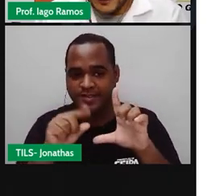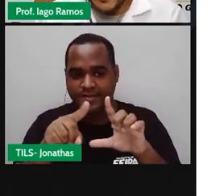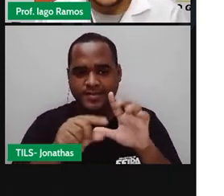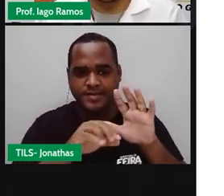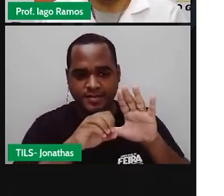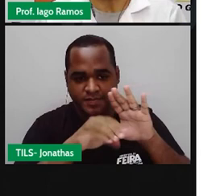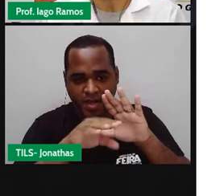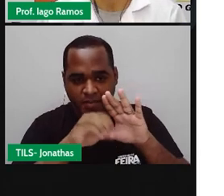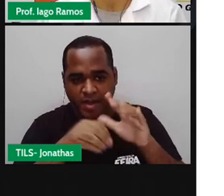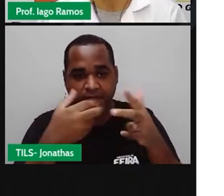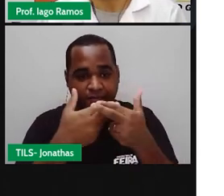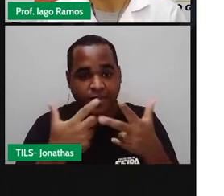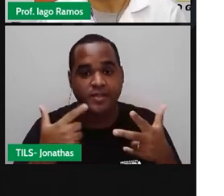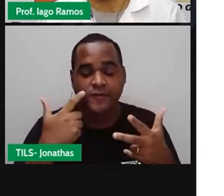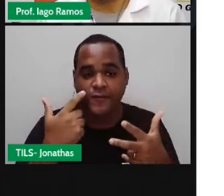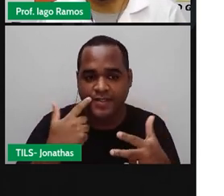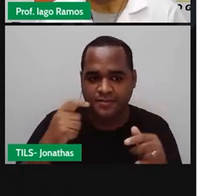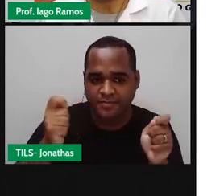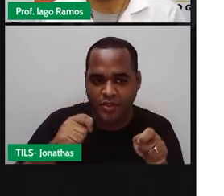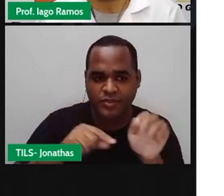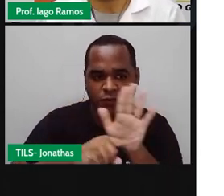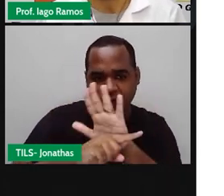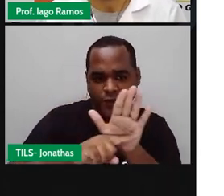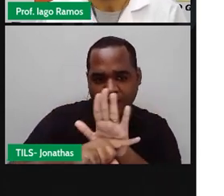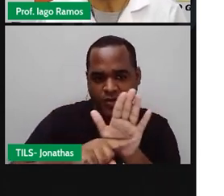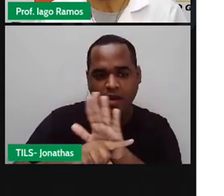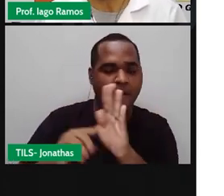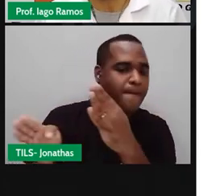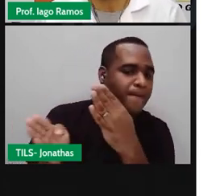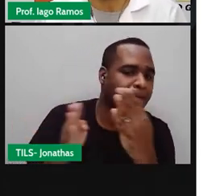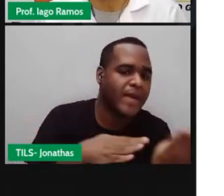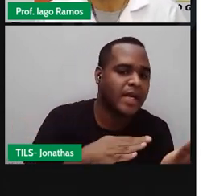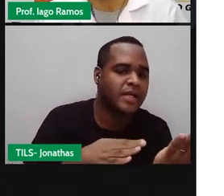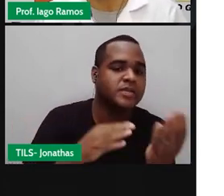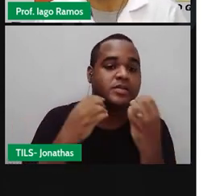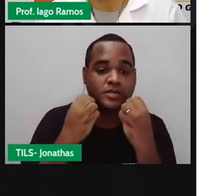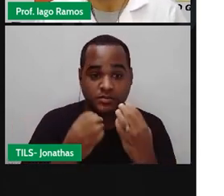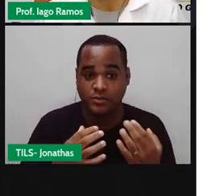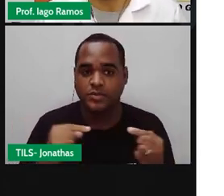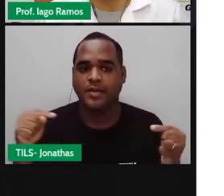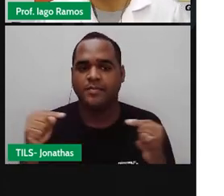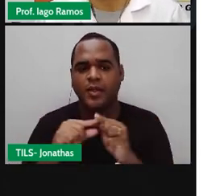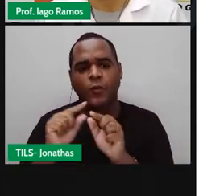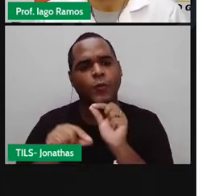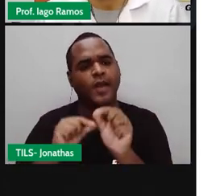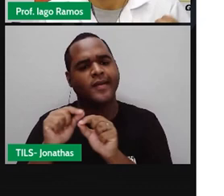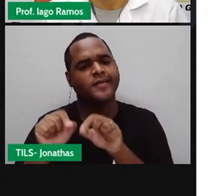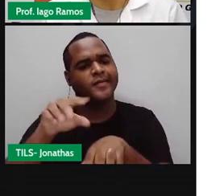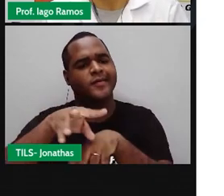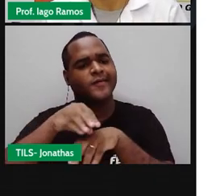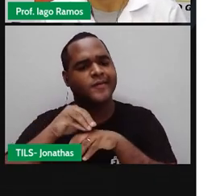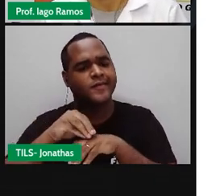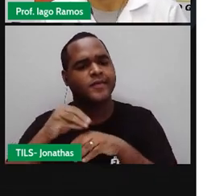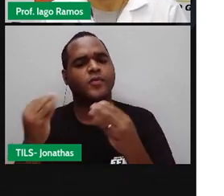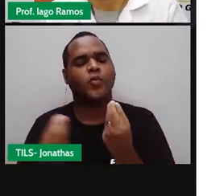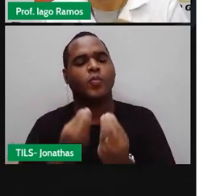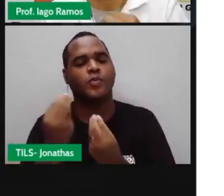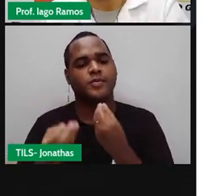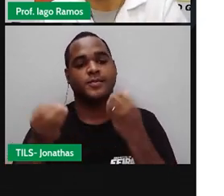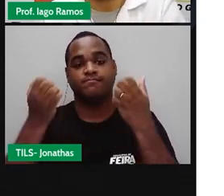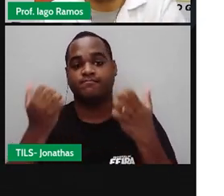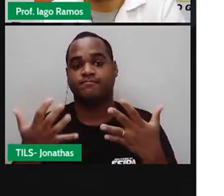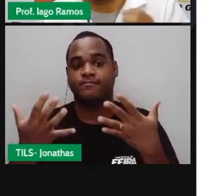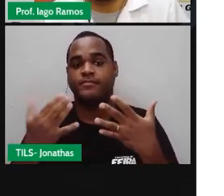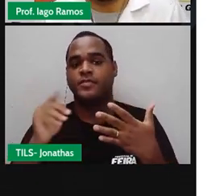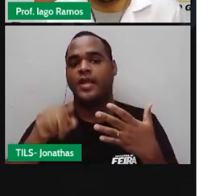Esse link é um vídeo. Tá? E nesse vídeo vai ser trazido mais coisas sobre